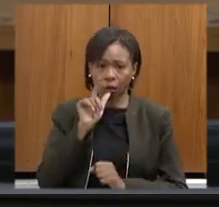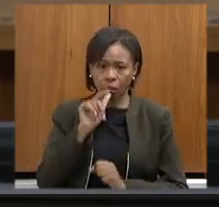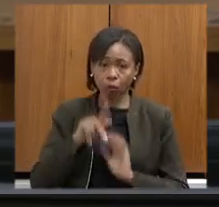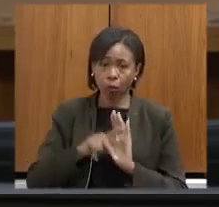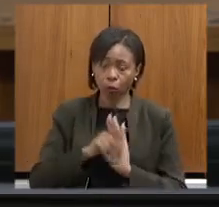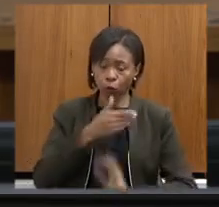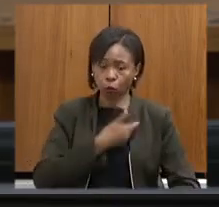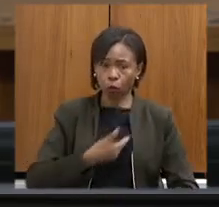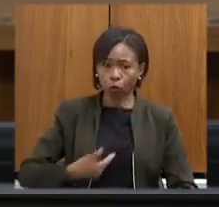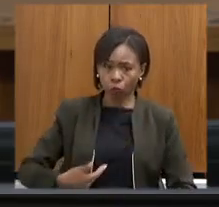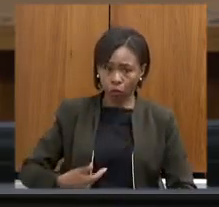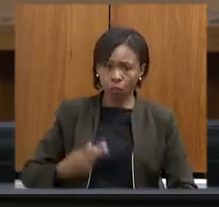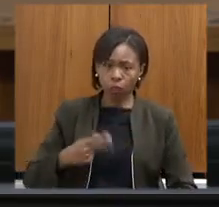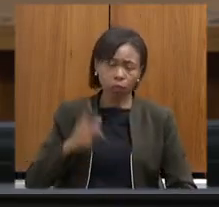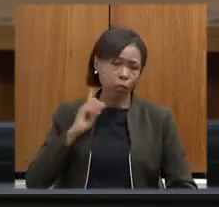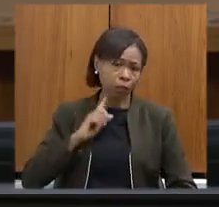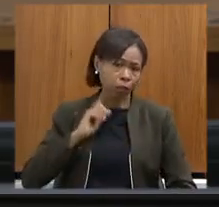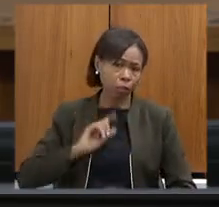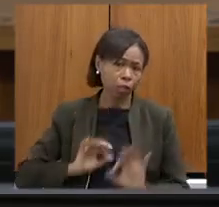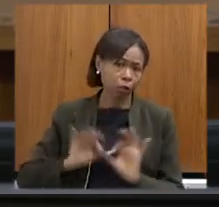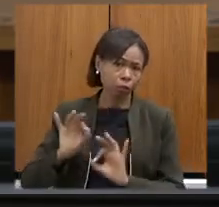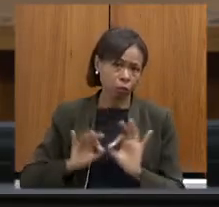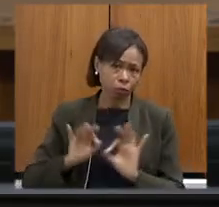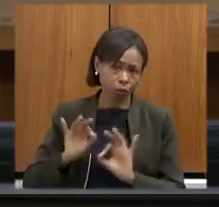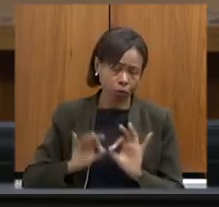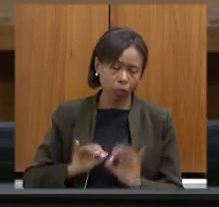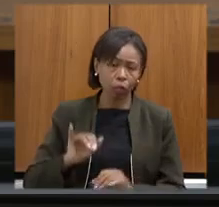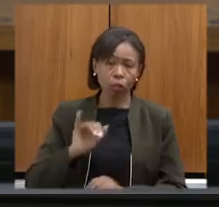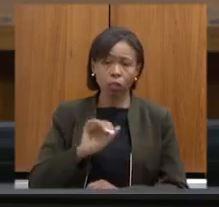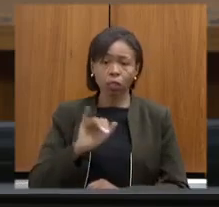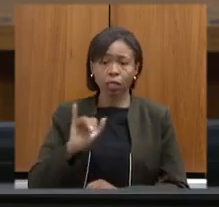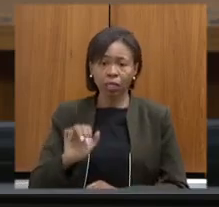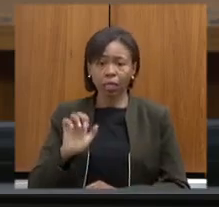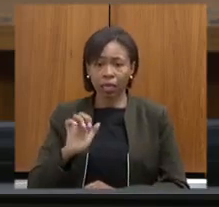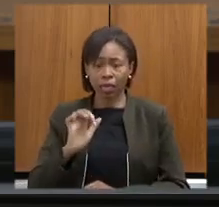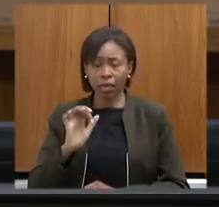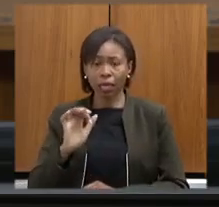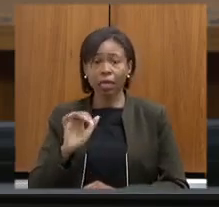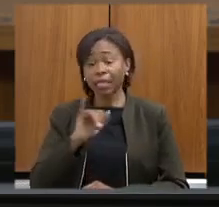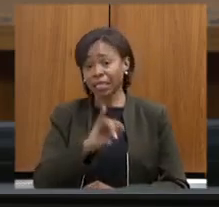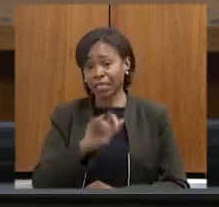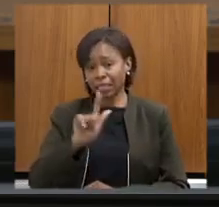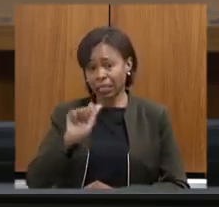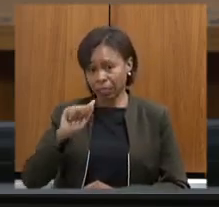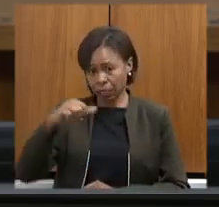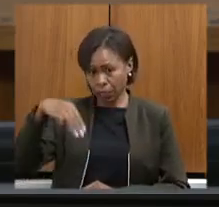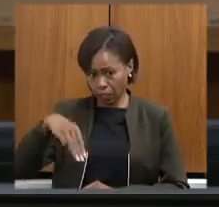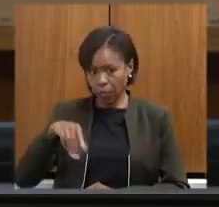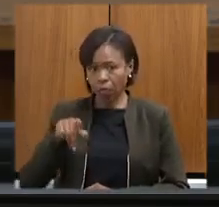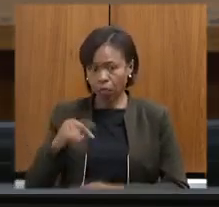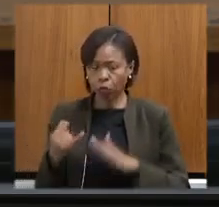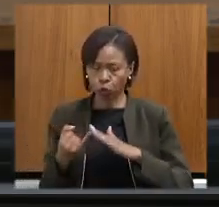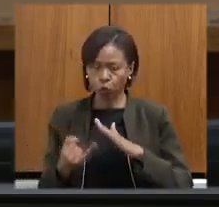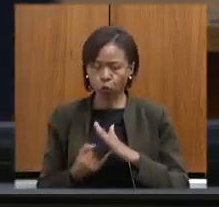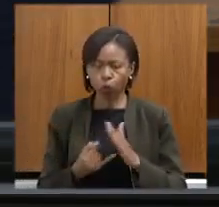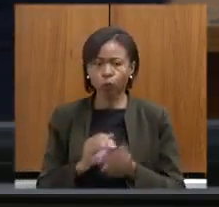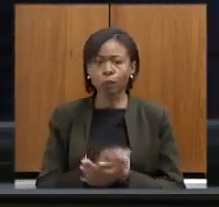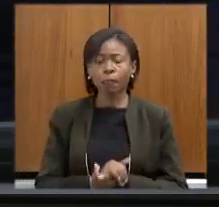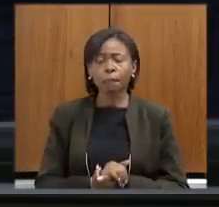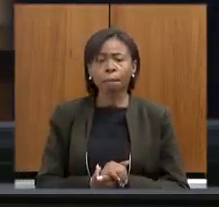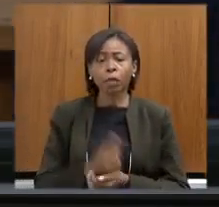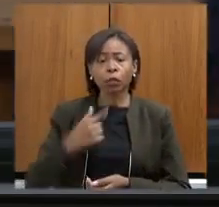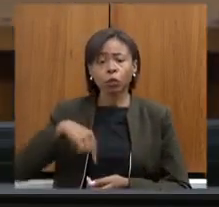Instituto Estadual de Instituto Mineiro de Gestão das Águas Zigam o nosso objetivo